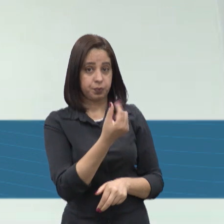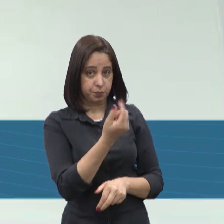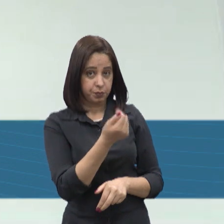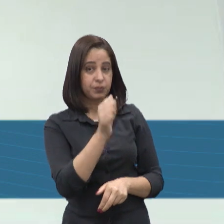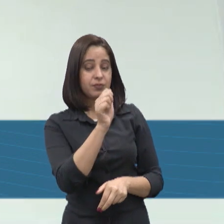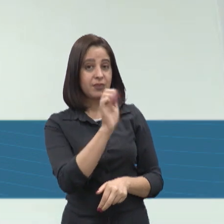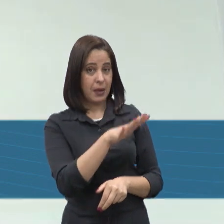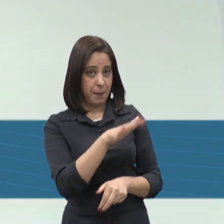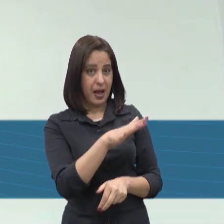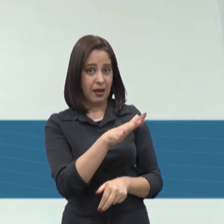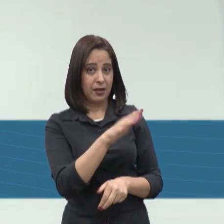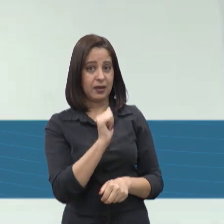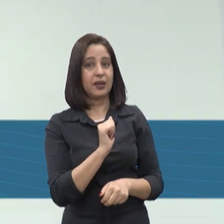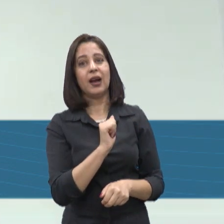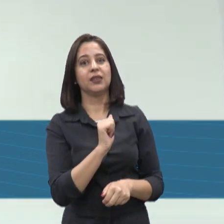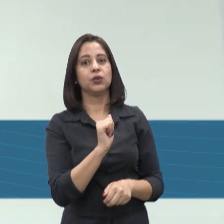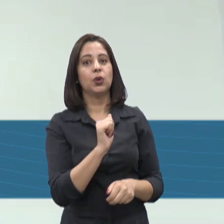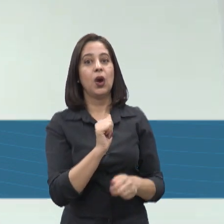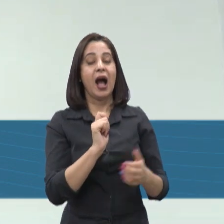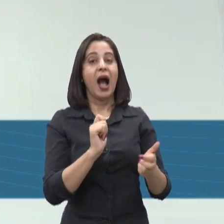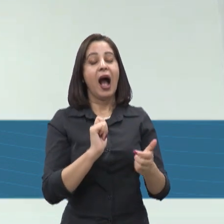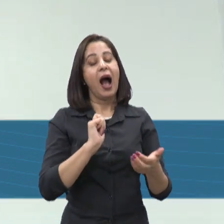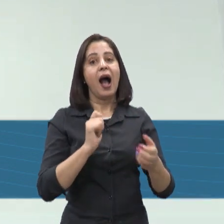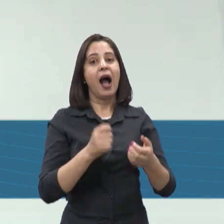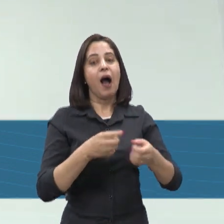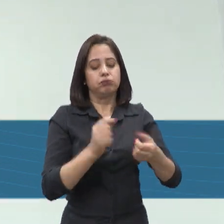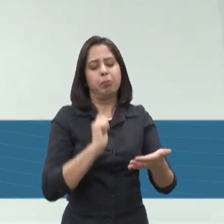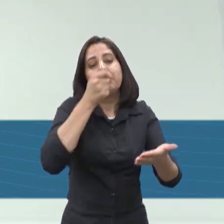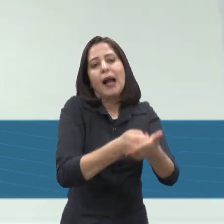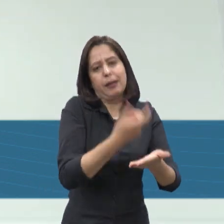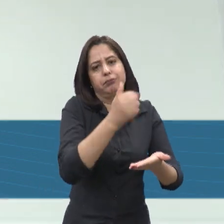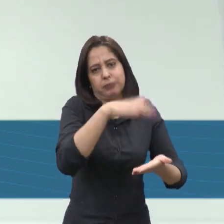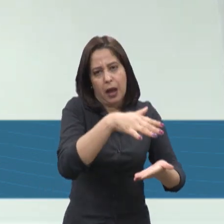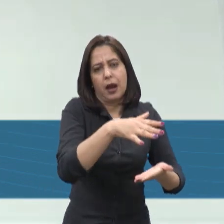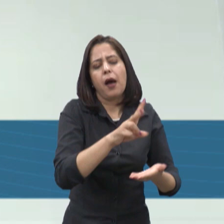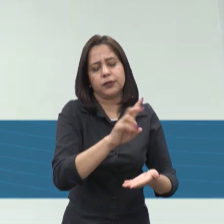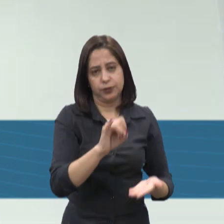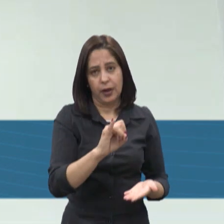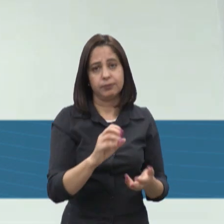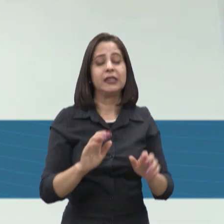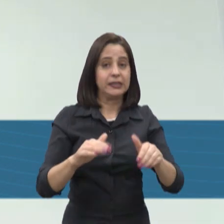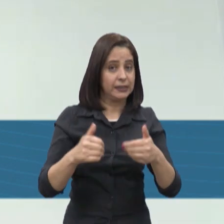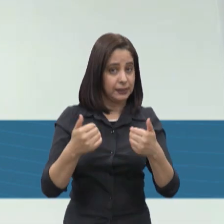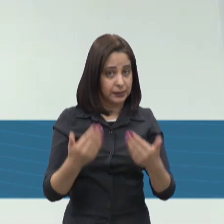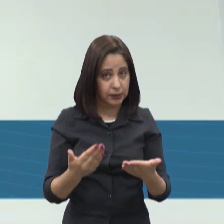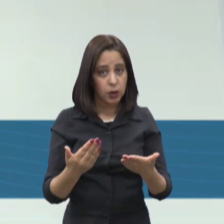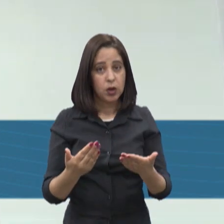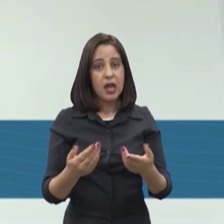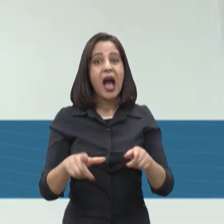a nossa conta de luz também vai ser mais barata. E é aí onde nós temos aquela